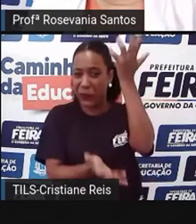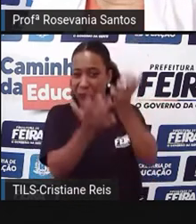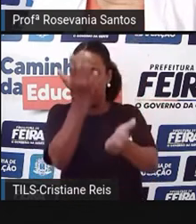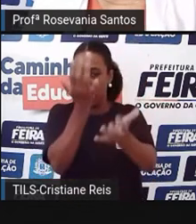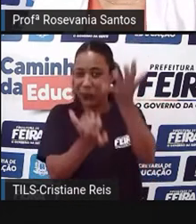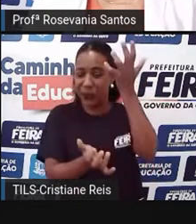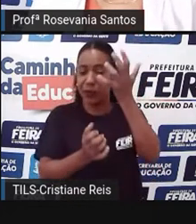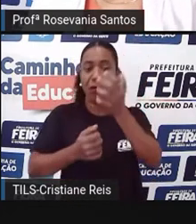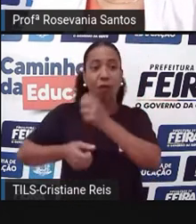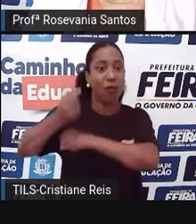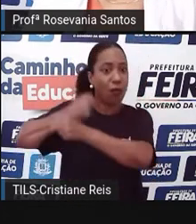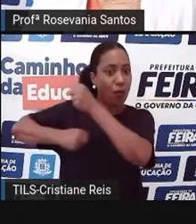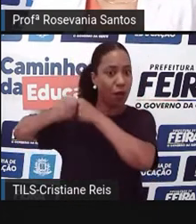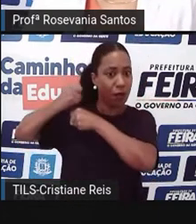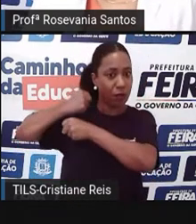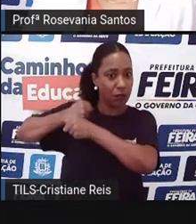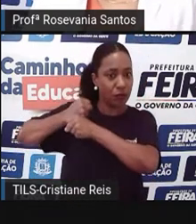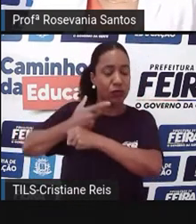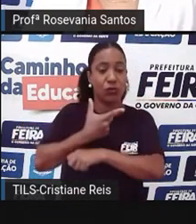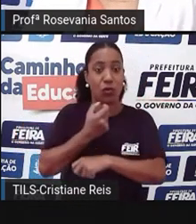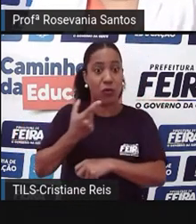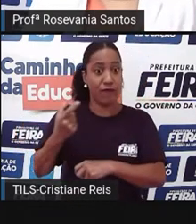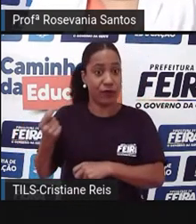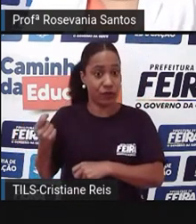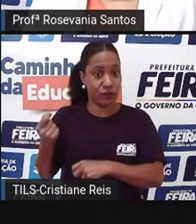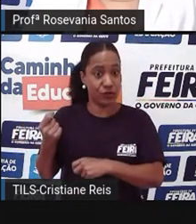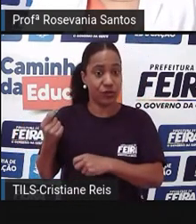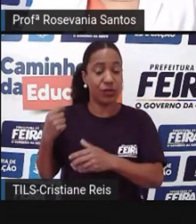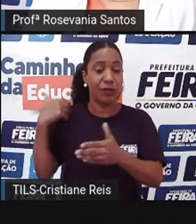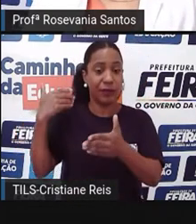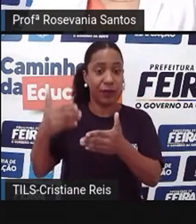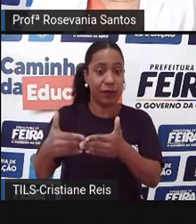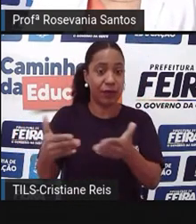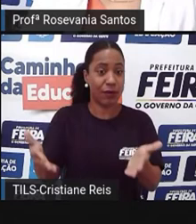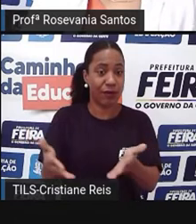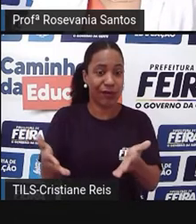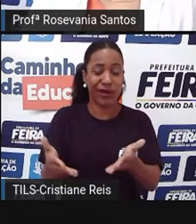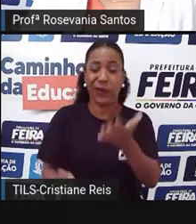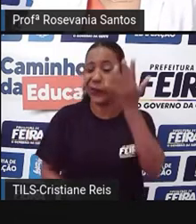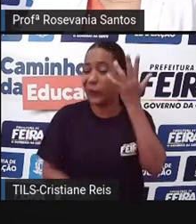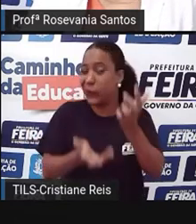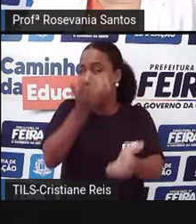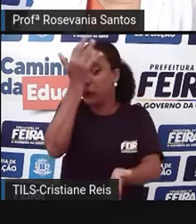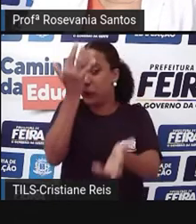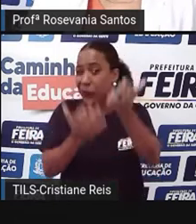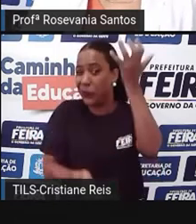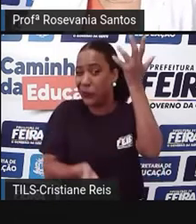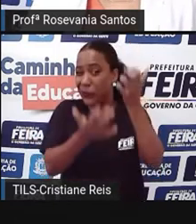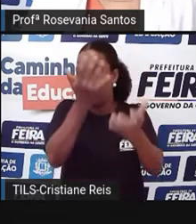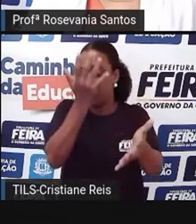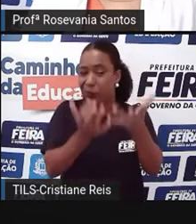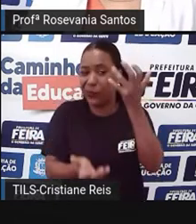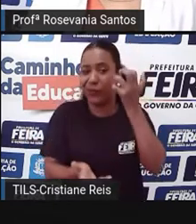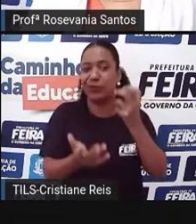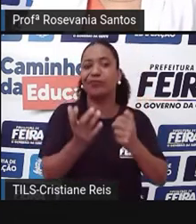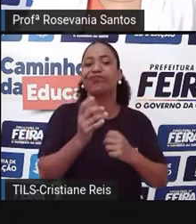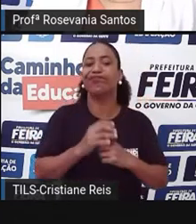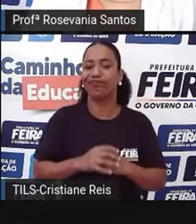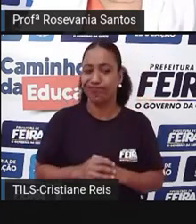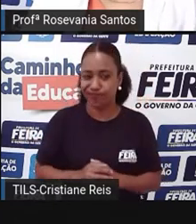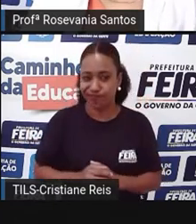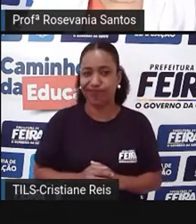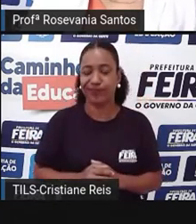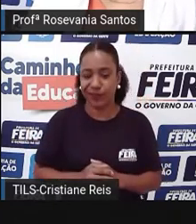para cá também, né, muitas queimadas mesmo. Olha essa região aqui, muito seco, gente. Então, quanto mais